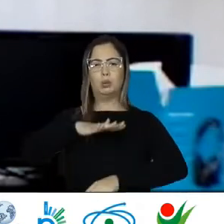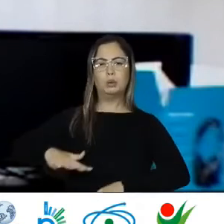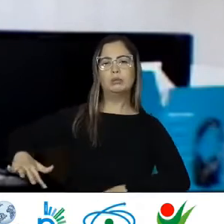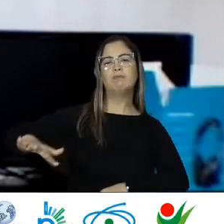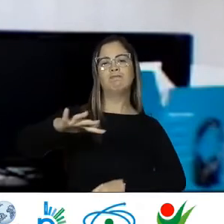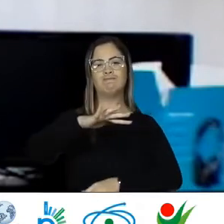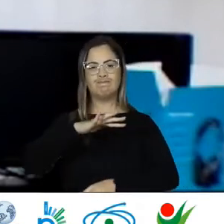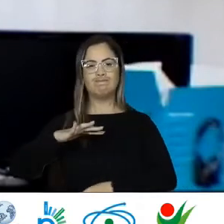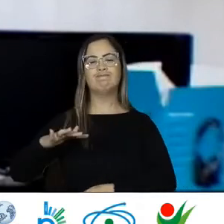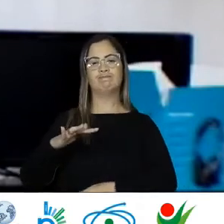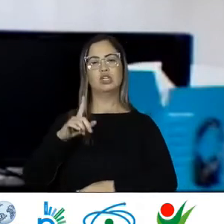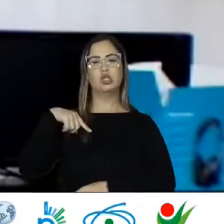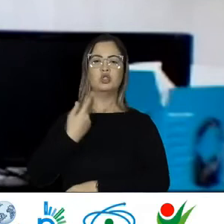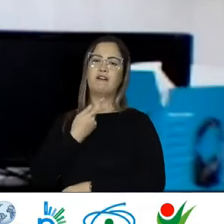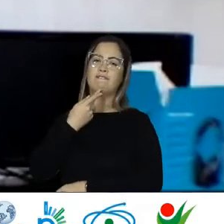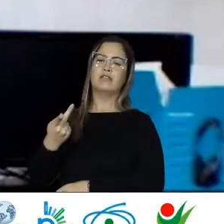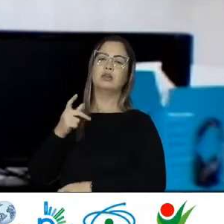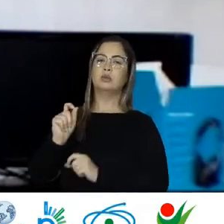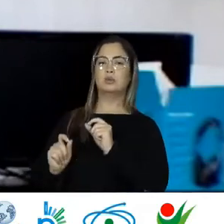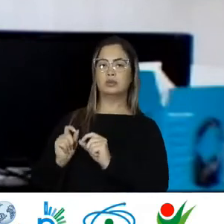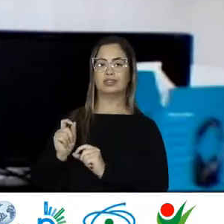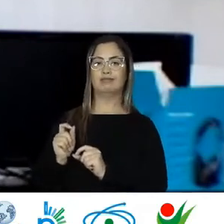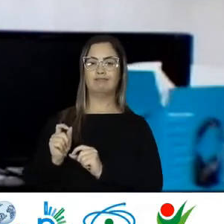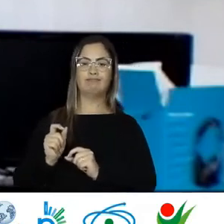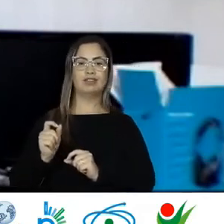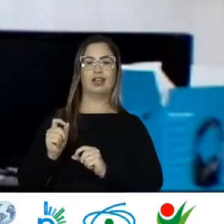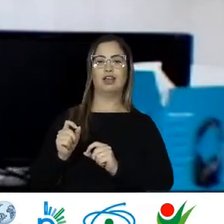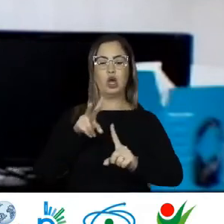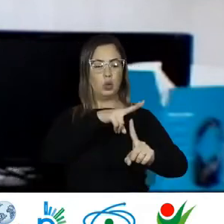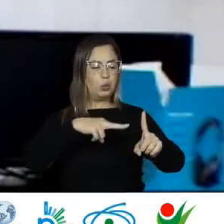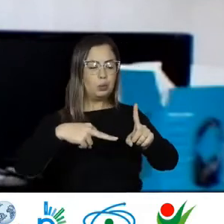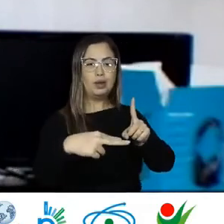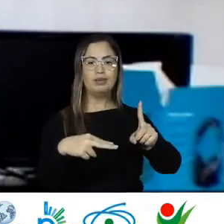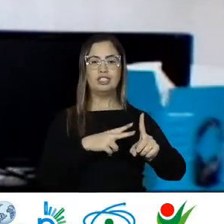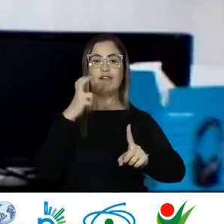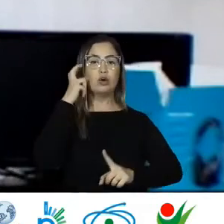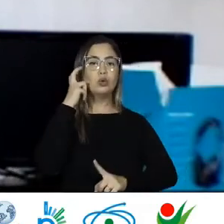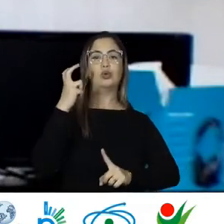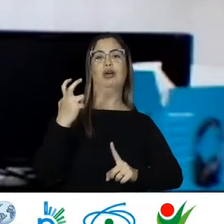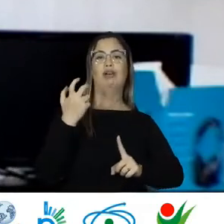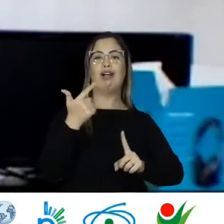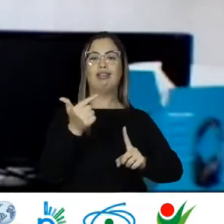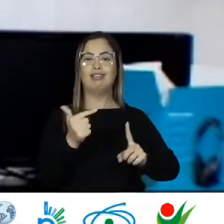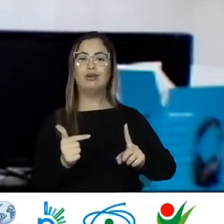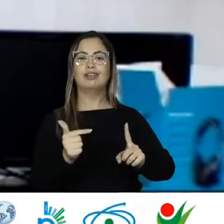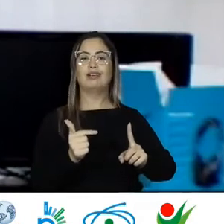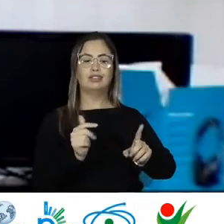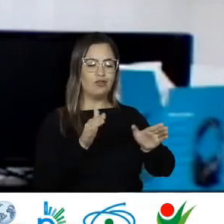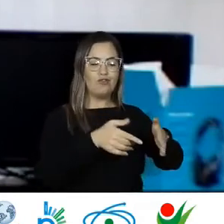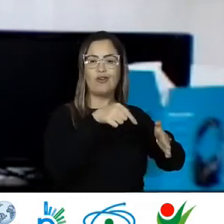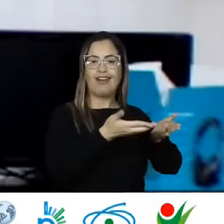questões Do que a gente poderia dizer Há uma interculturalidade Que não existe Na medicina Ou no